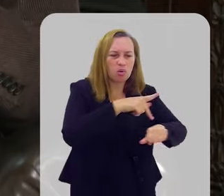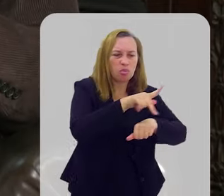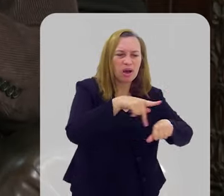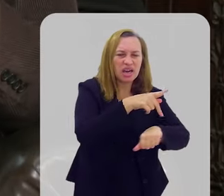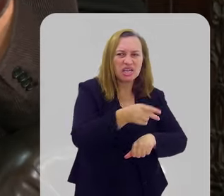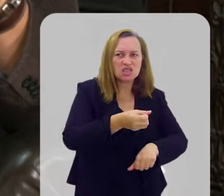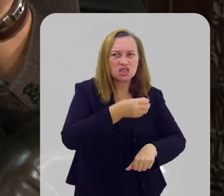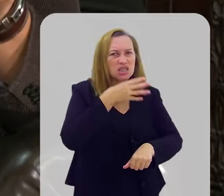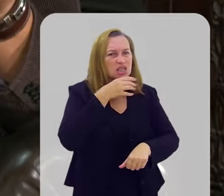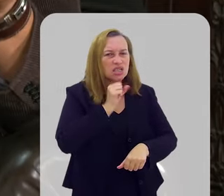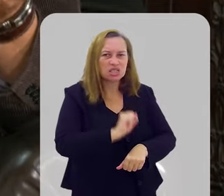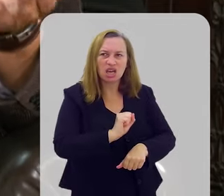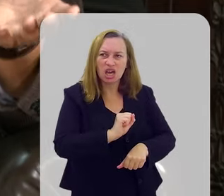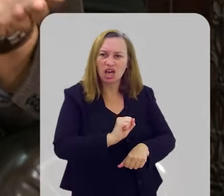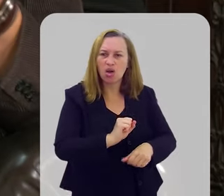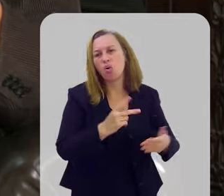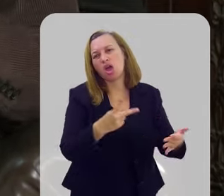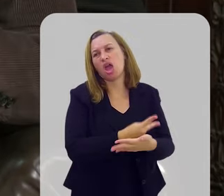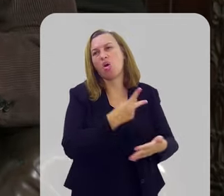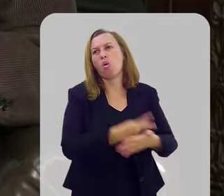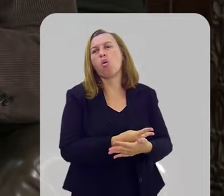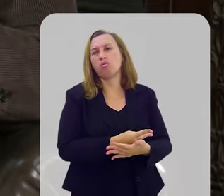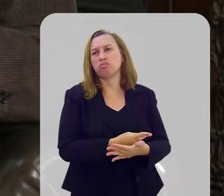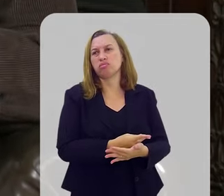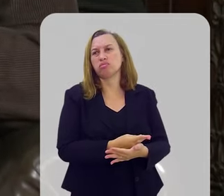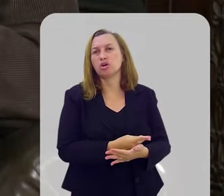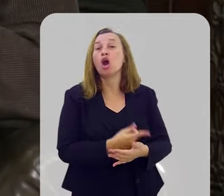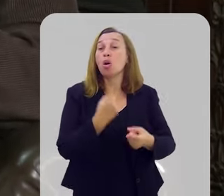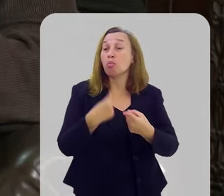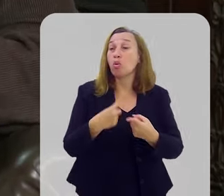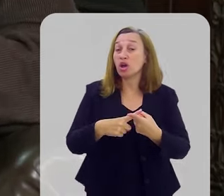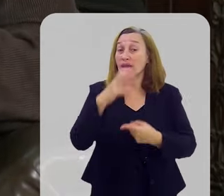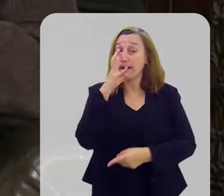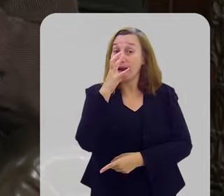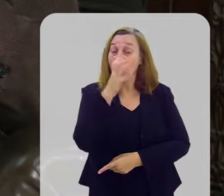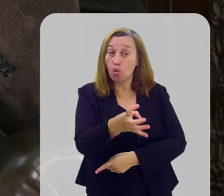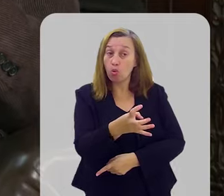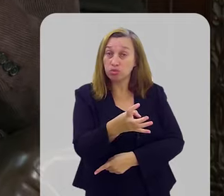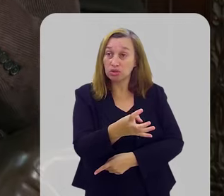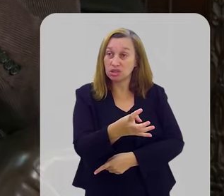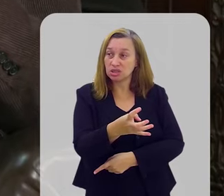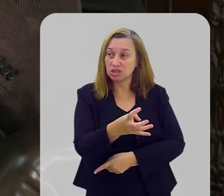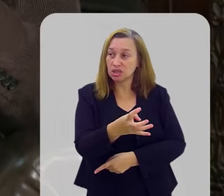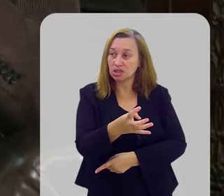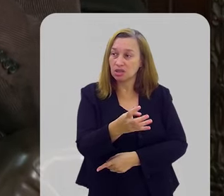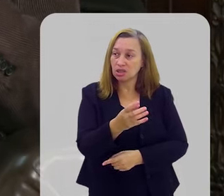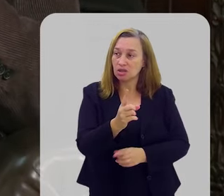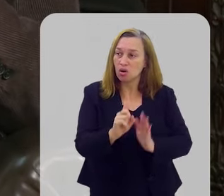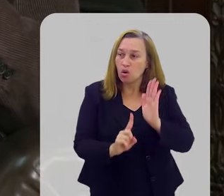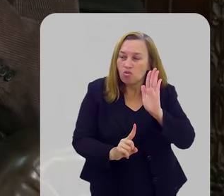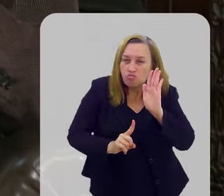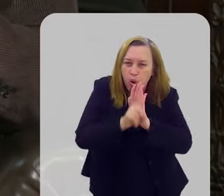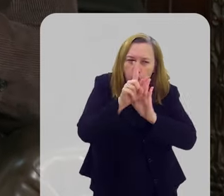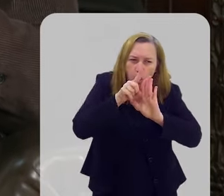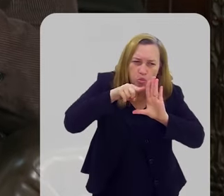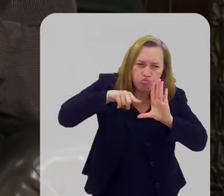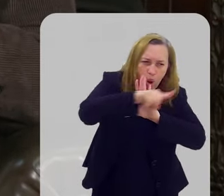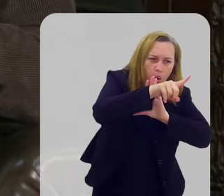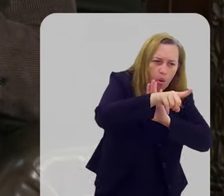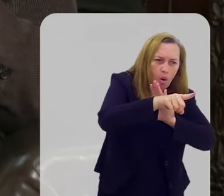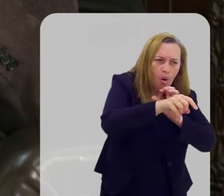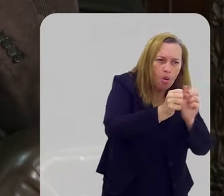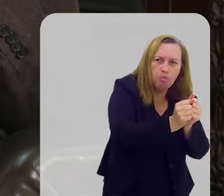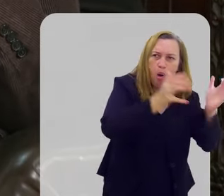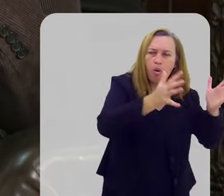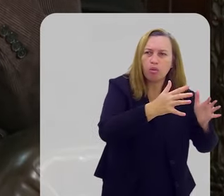porque ele acusa Israel da bomba que caiu no hospital e que mataram 500 pessoas, os palestinos, na